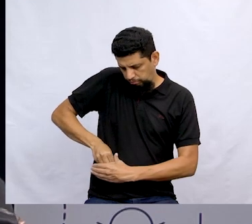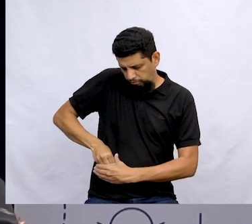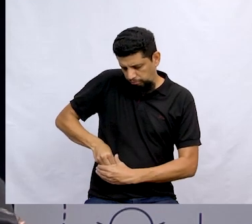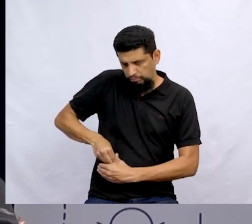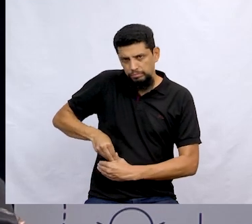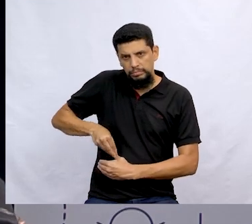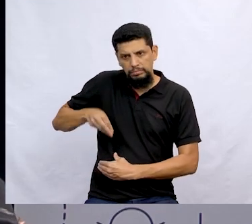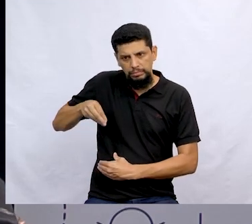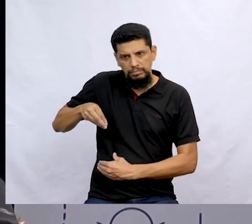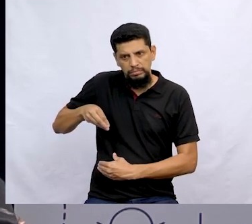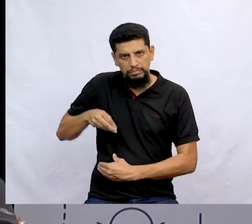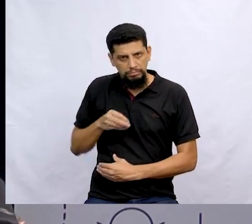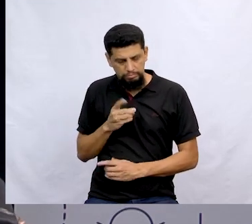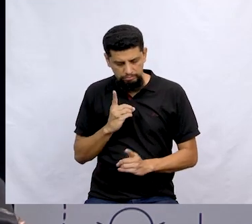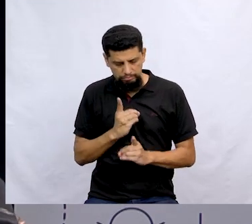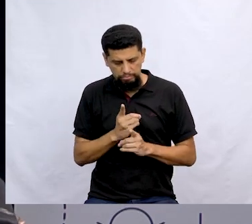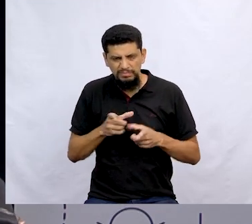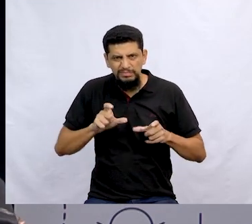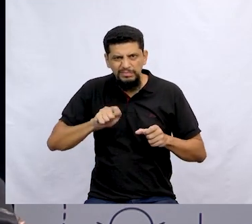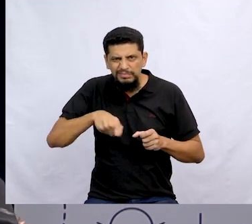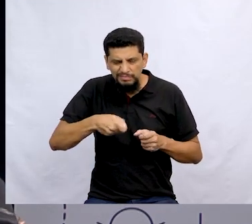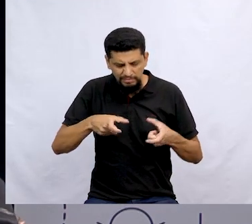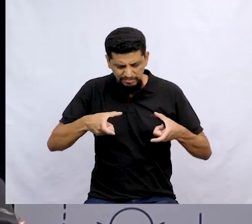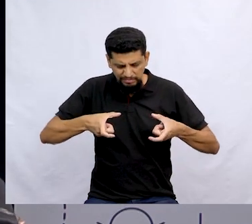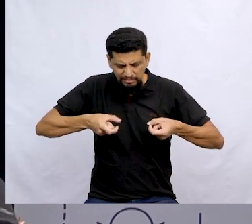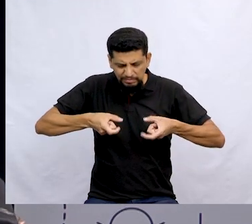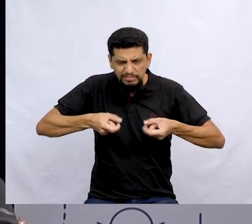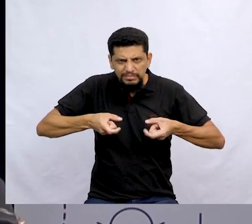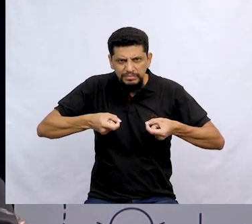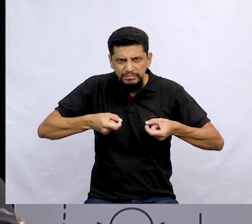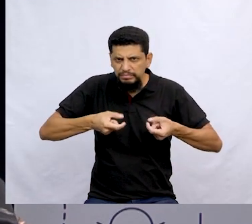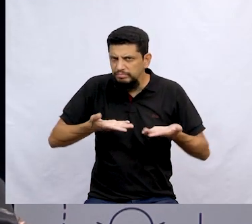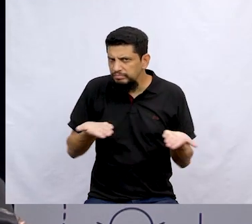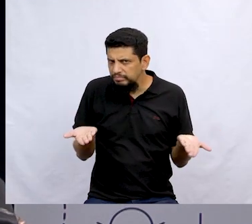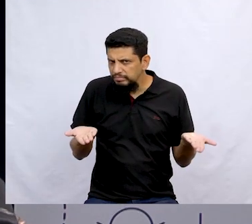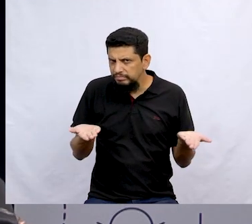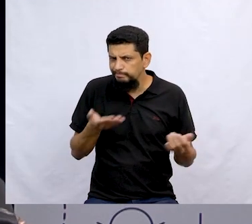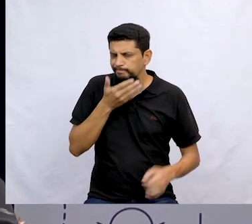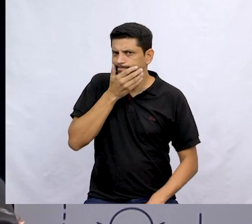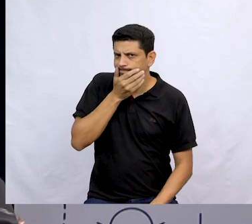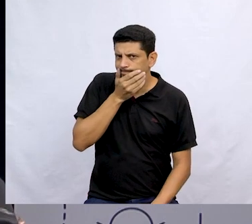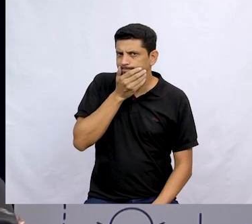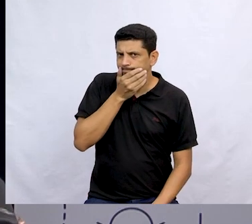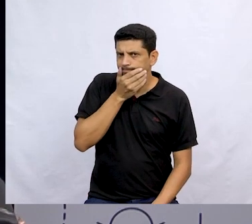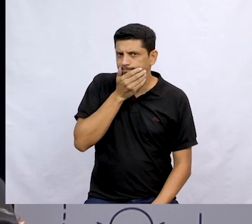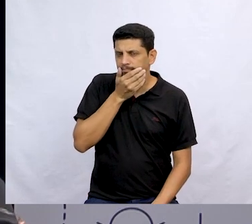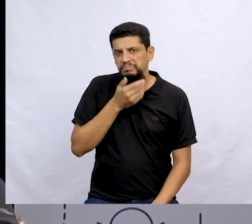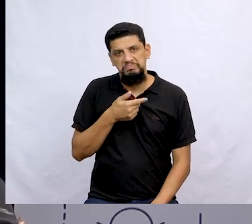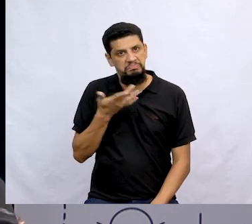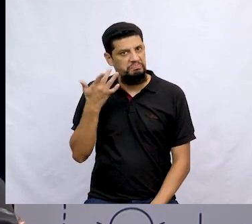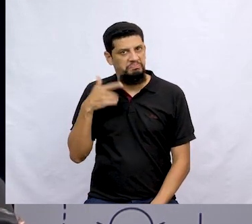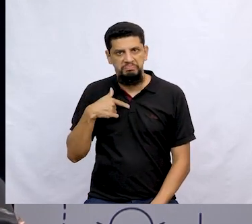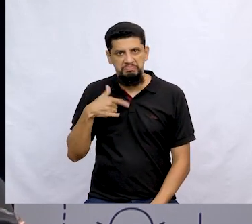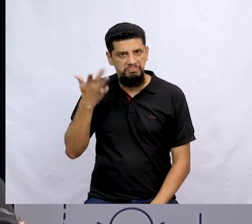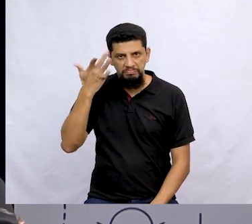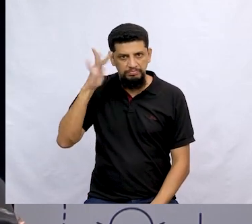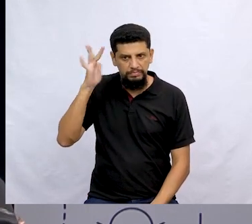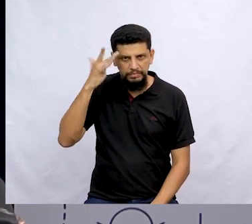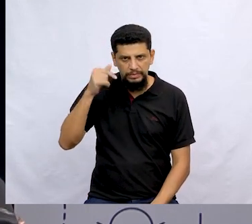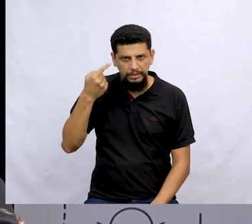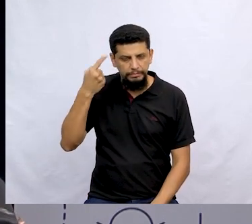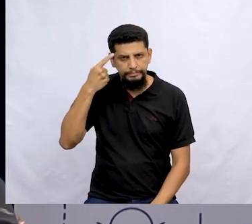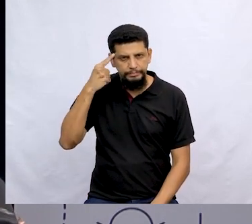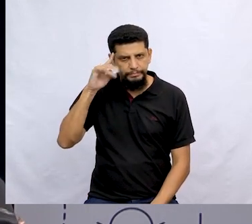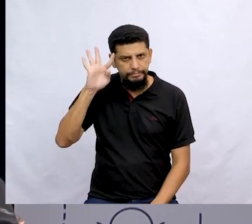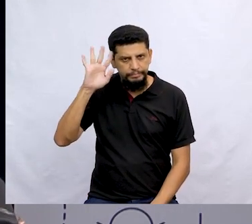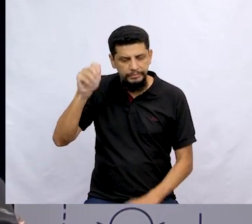de roupa aqui. Ah, achei. Será que é sobre esse prendedor que estamos falando? Hum, não sei. Vamos pensar